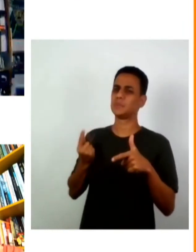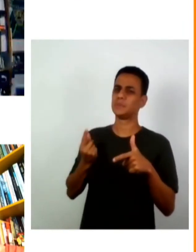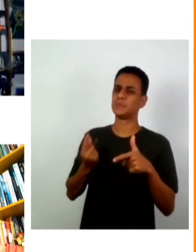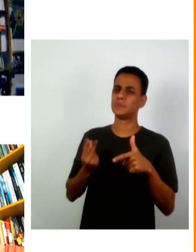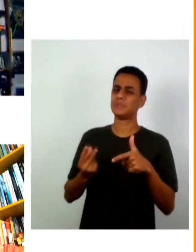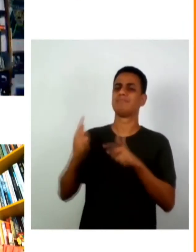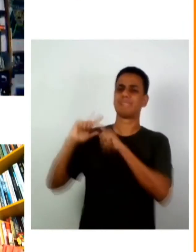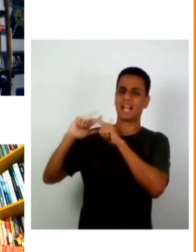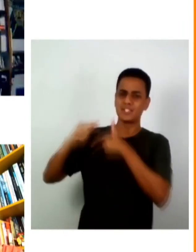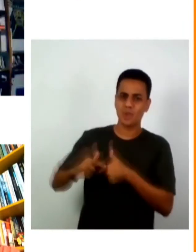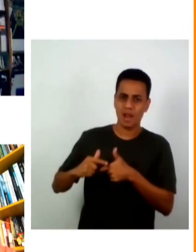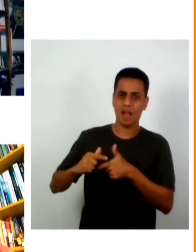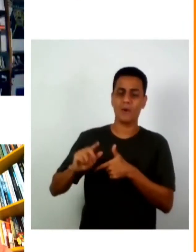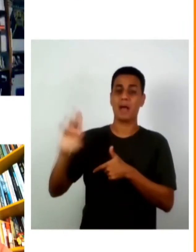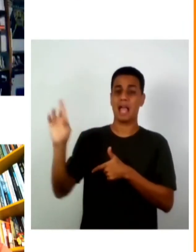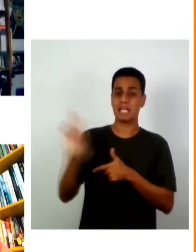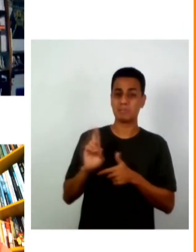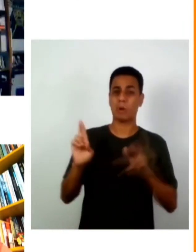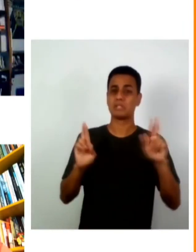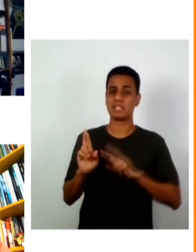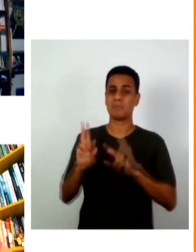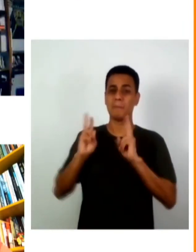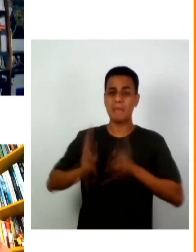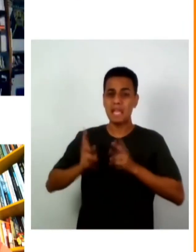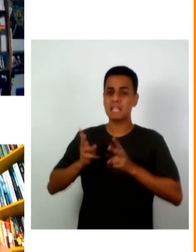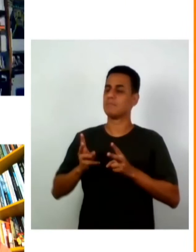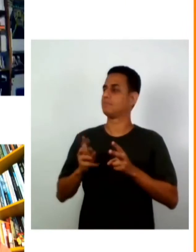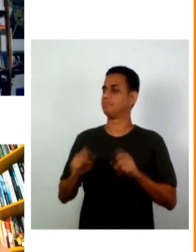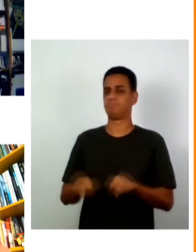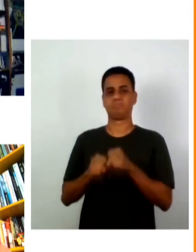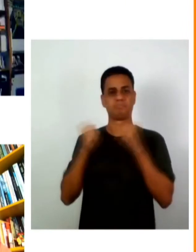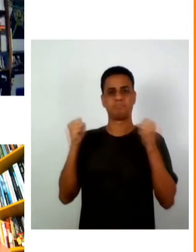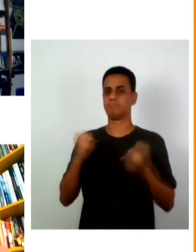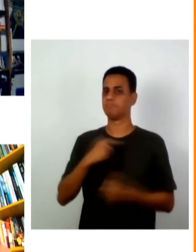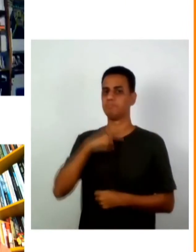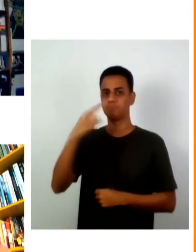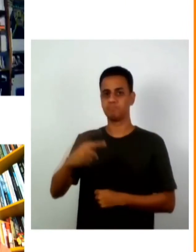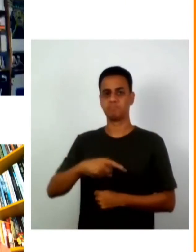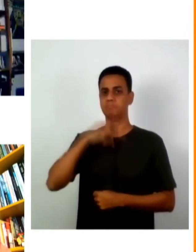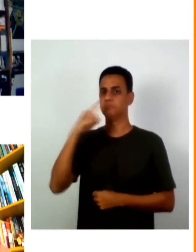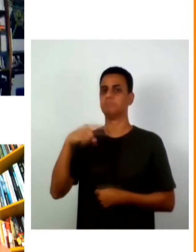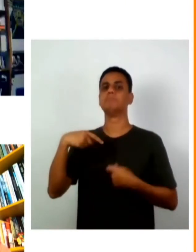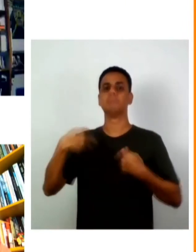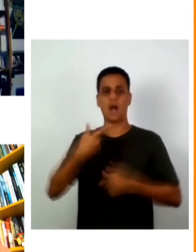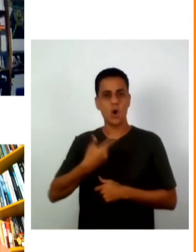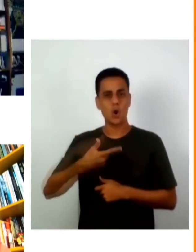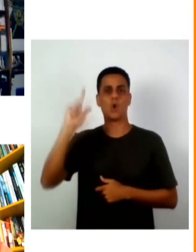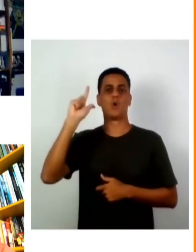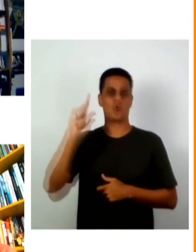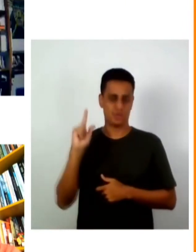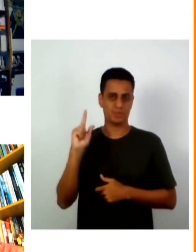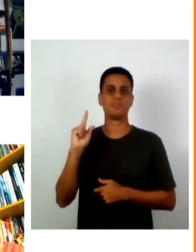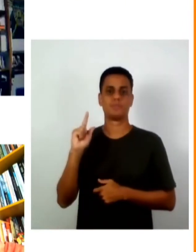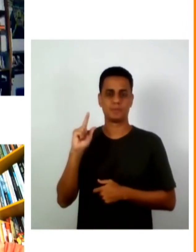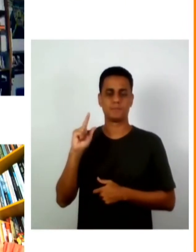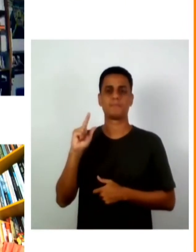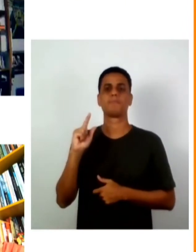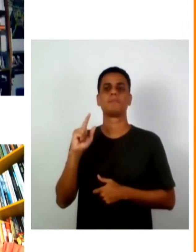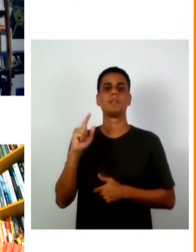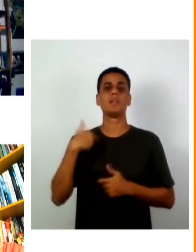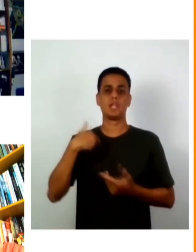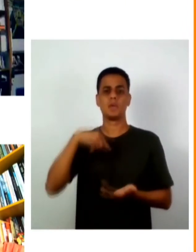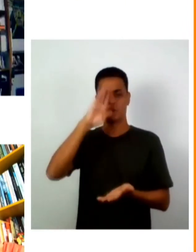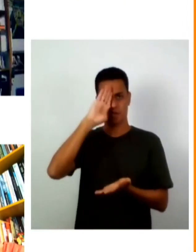onde as respostas antiguas não funcionaram não funcionaram para avançar